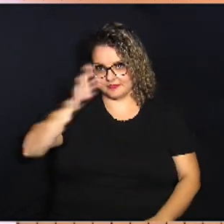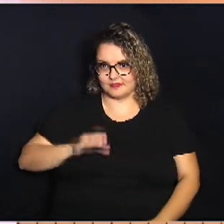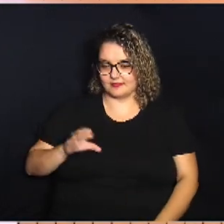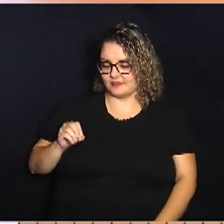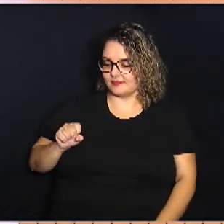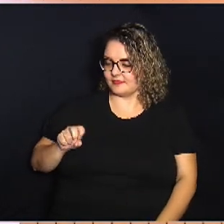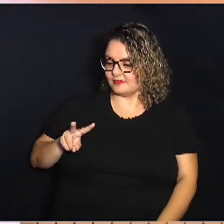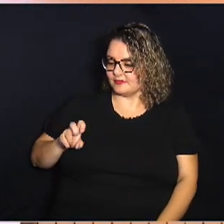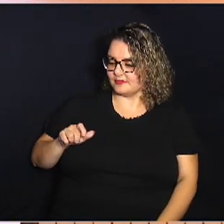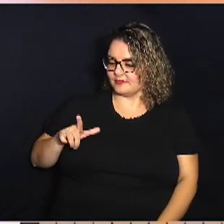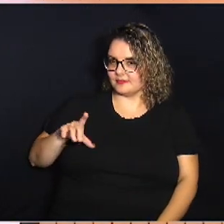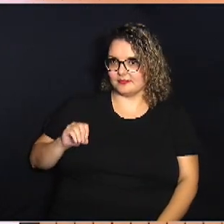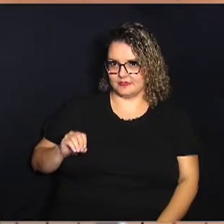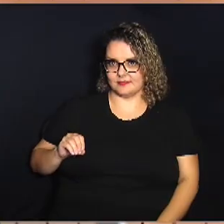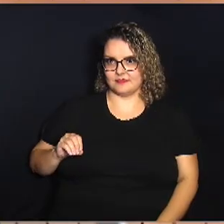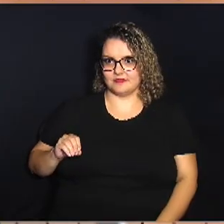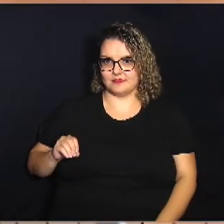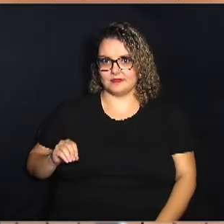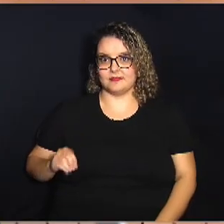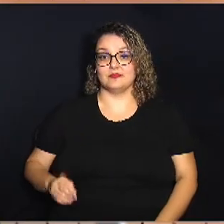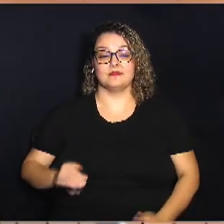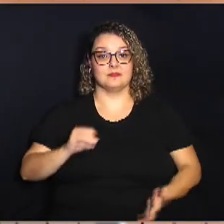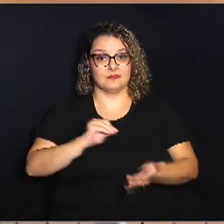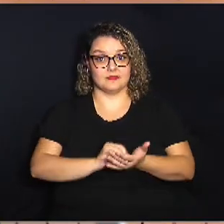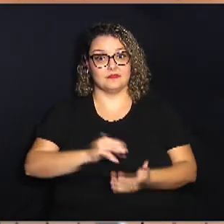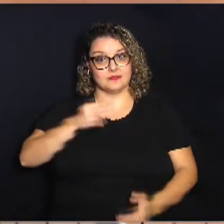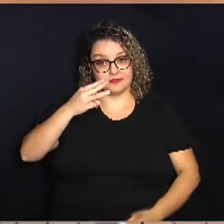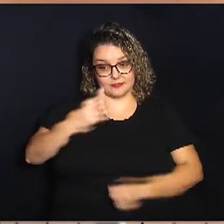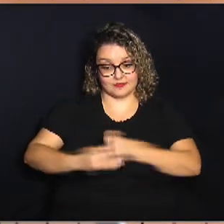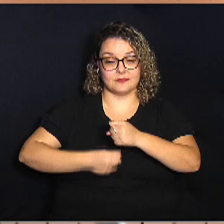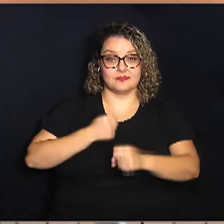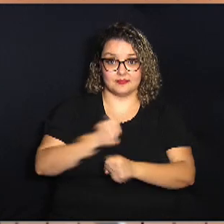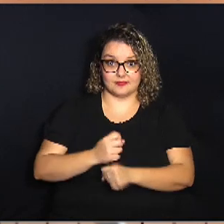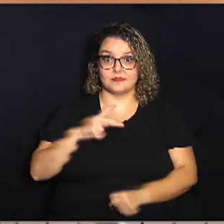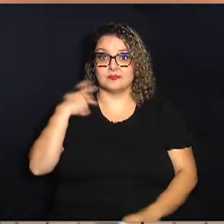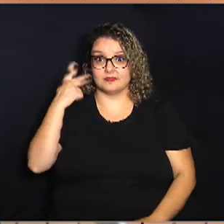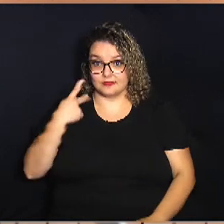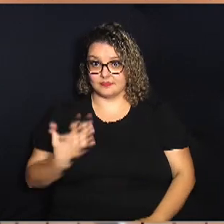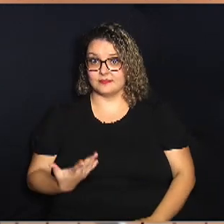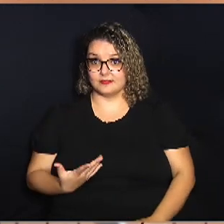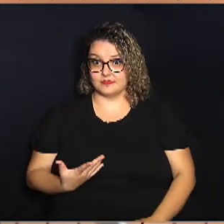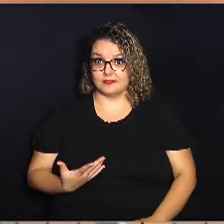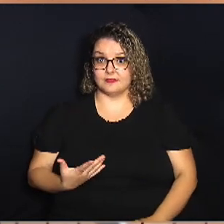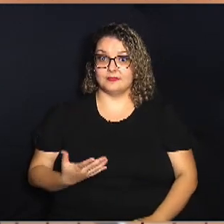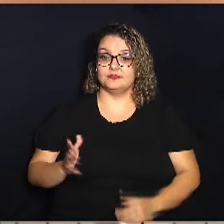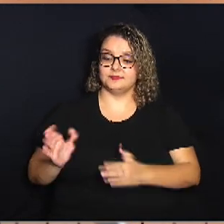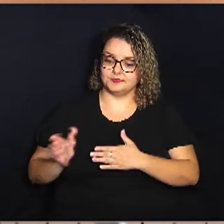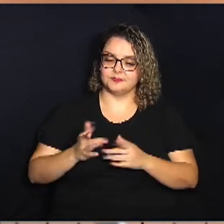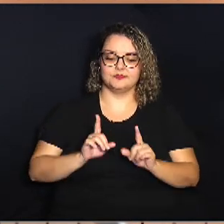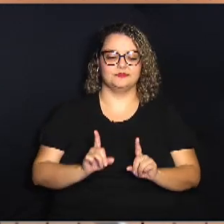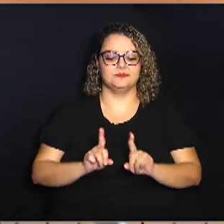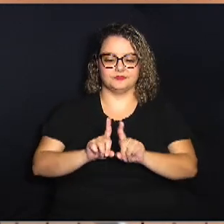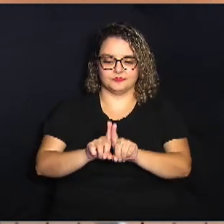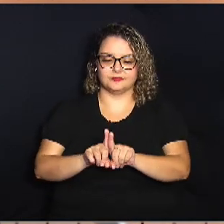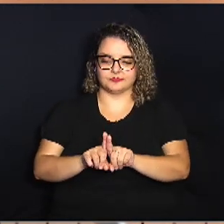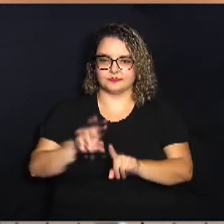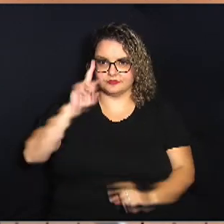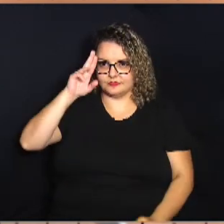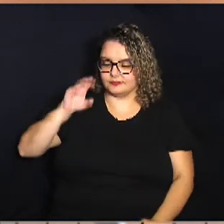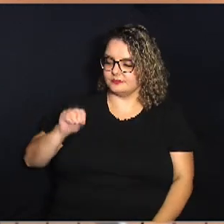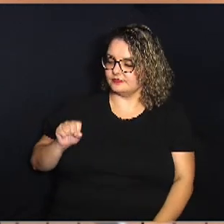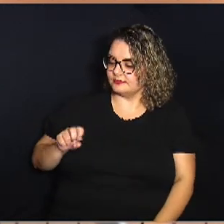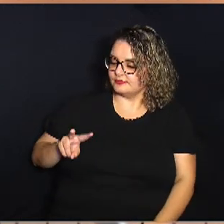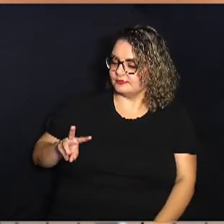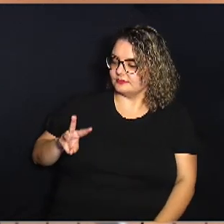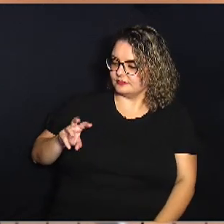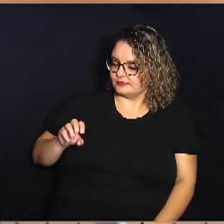Aparecido Bueno da Silva Nesses últimos três anos na política caminhando lado a lado com o Osvaldo com o